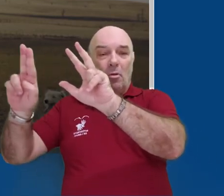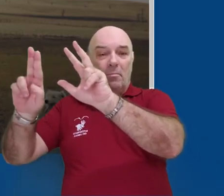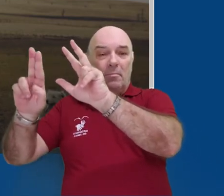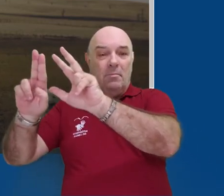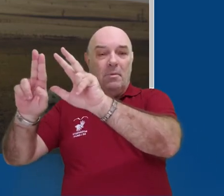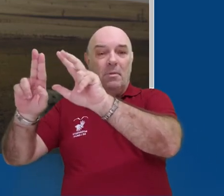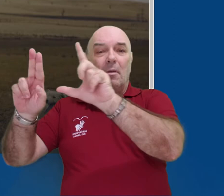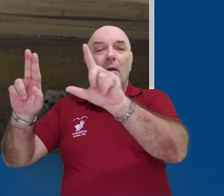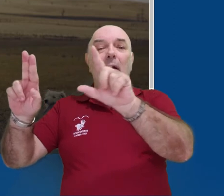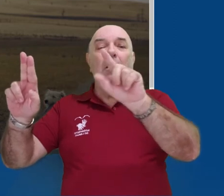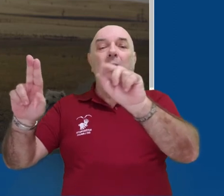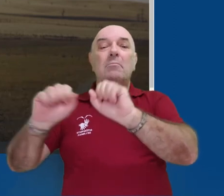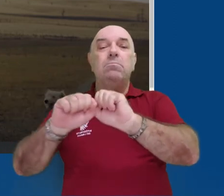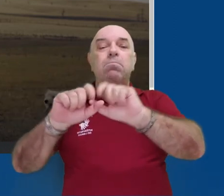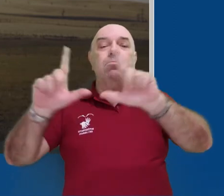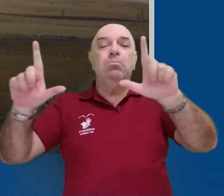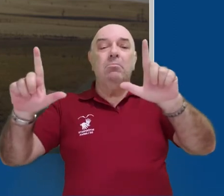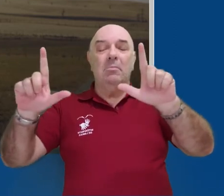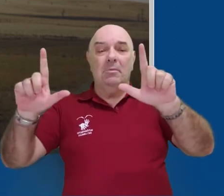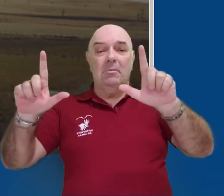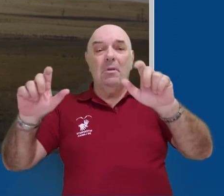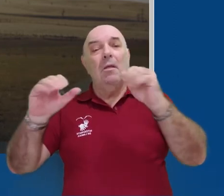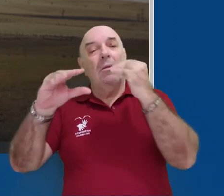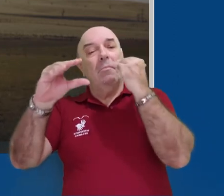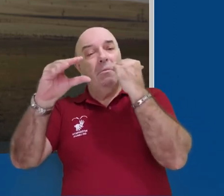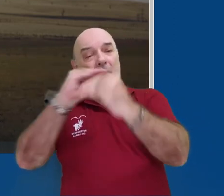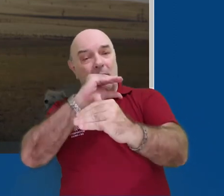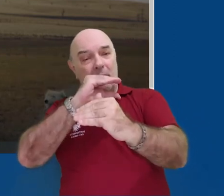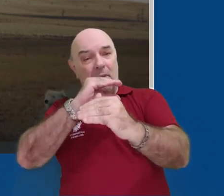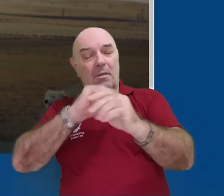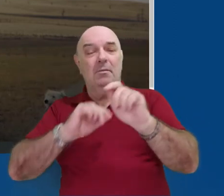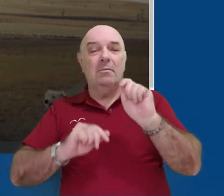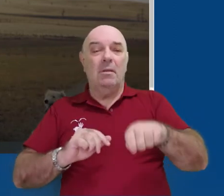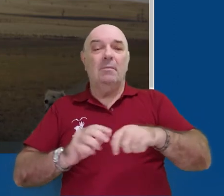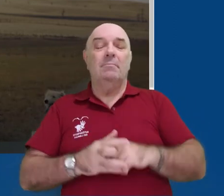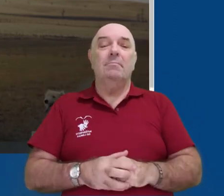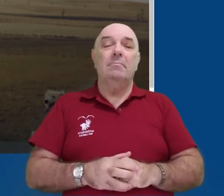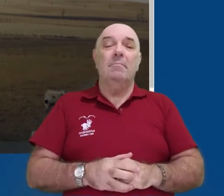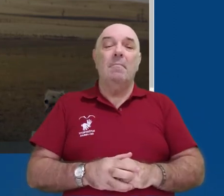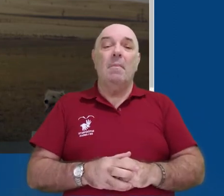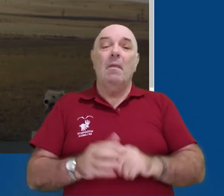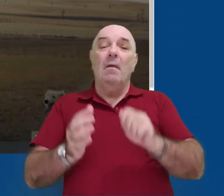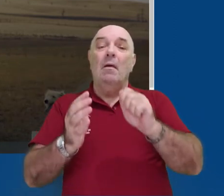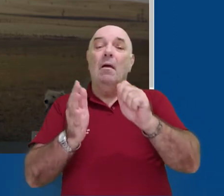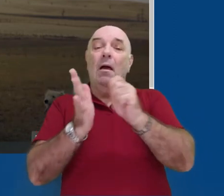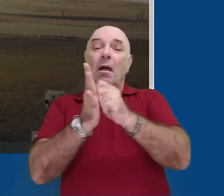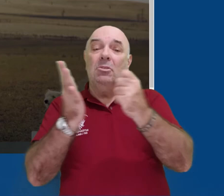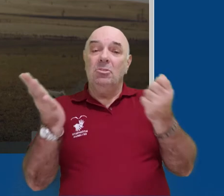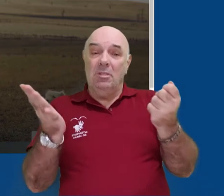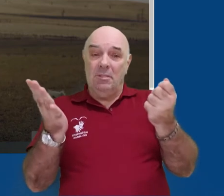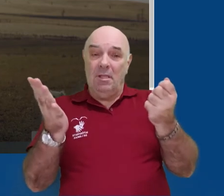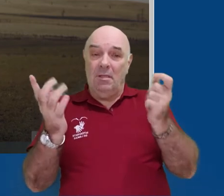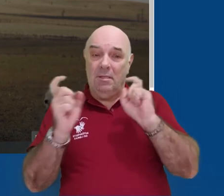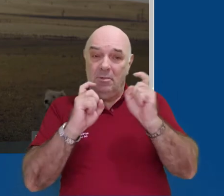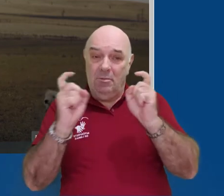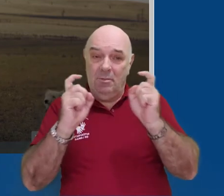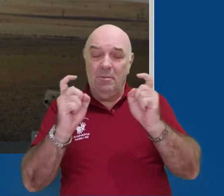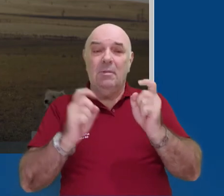cima do nome de algum contato, temos outras opções. Podemos enviar um e-mail para esse contato,